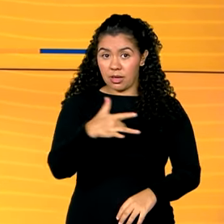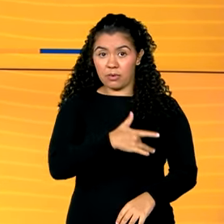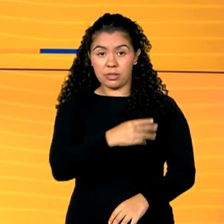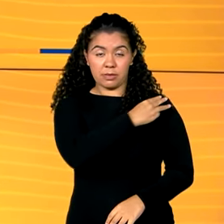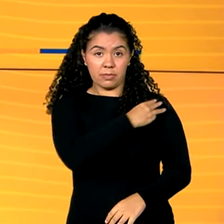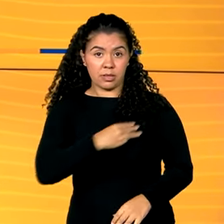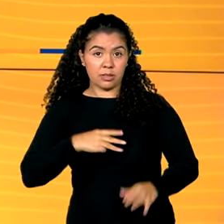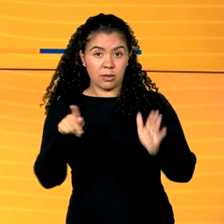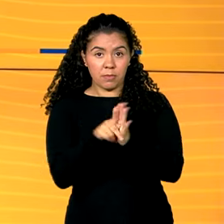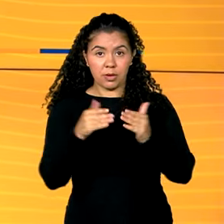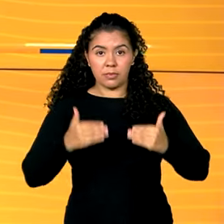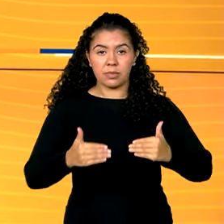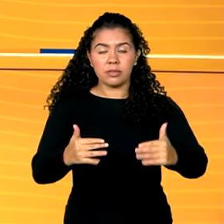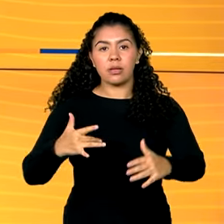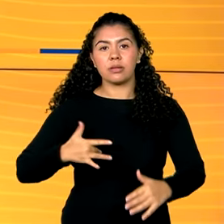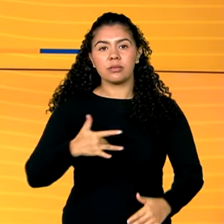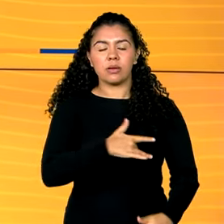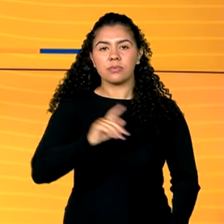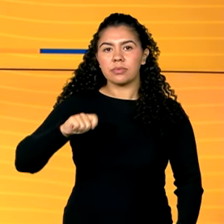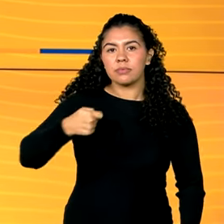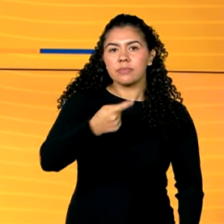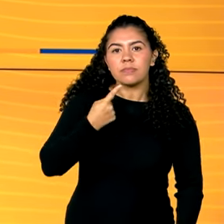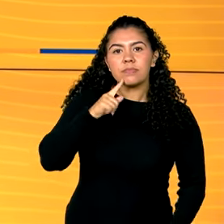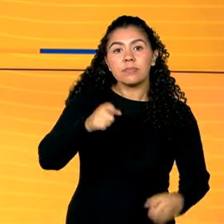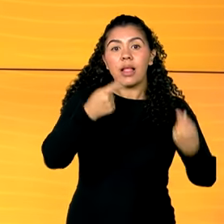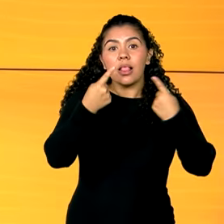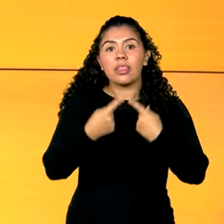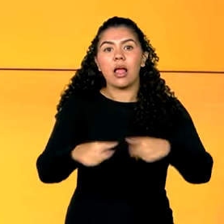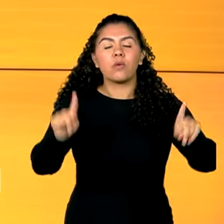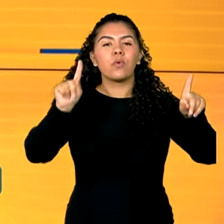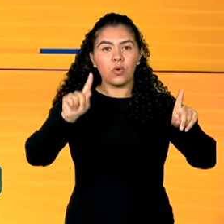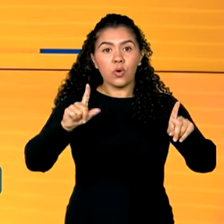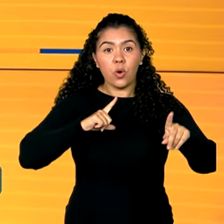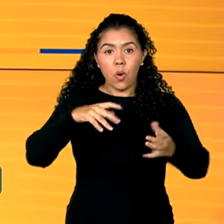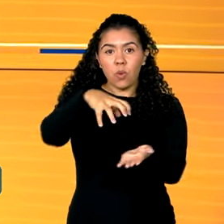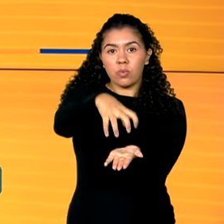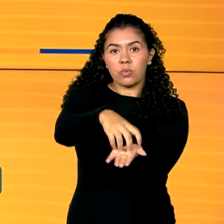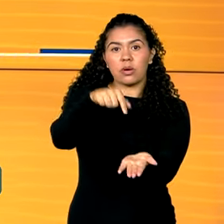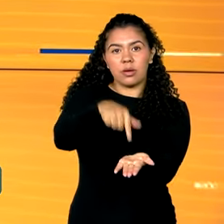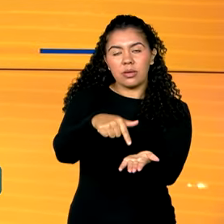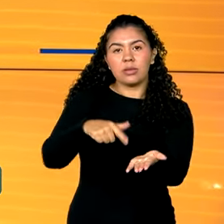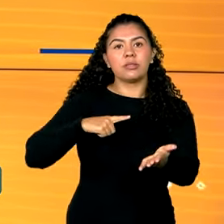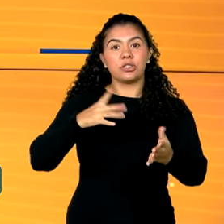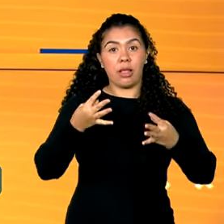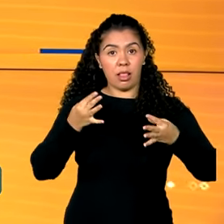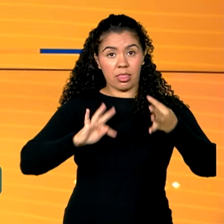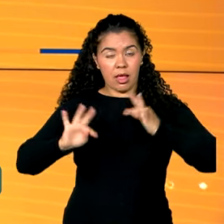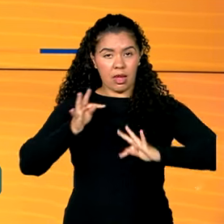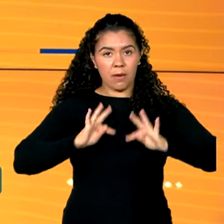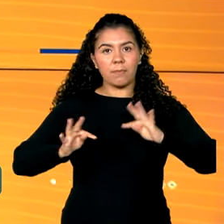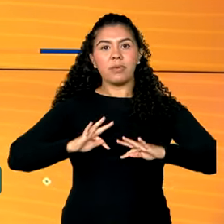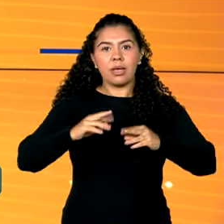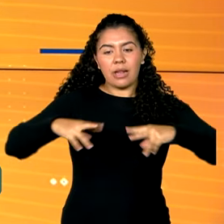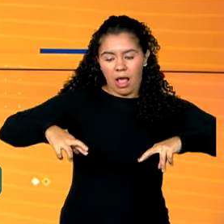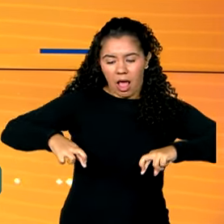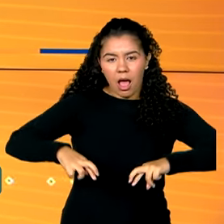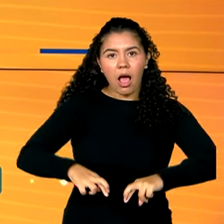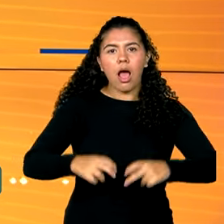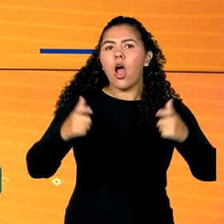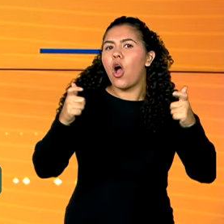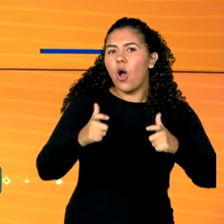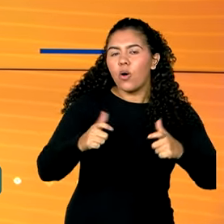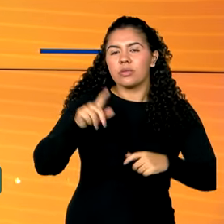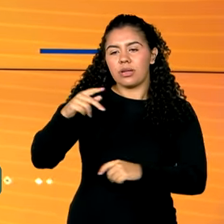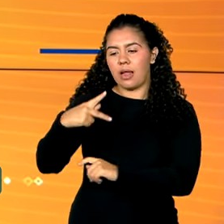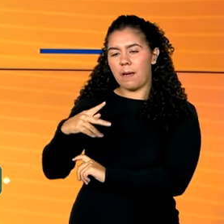Nízia Trindade inaugurou uma unidade de terapia oncológica e uma casa da gestante em Petrópolis. Ele é o primeiro